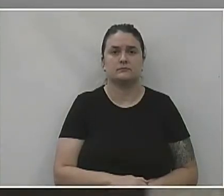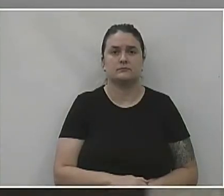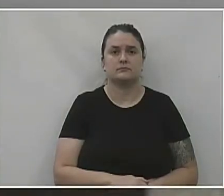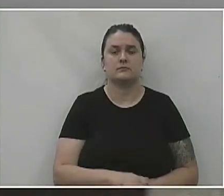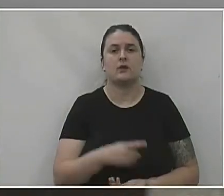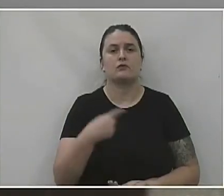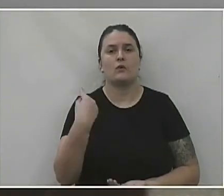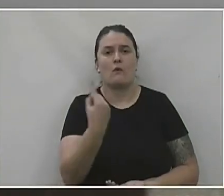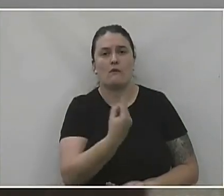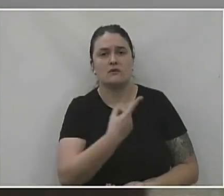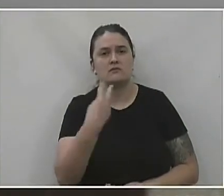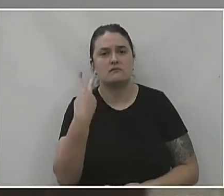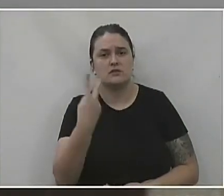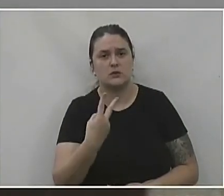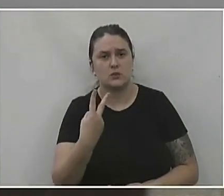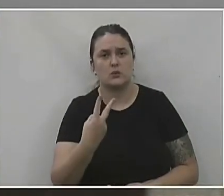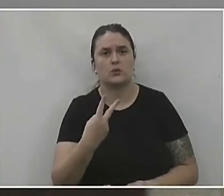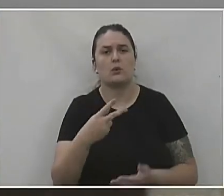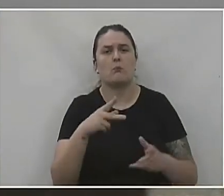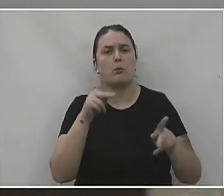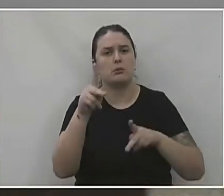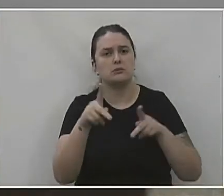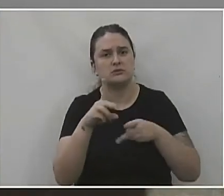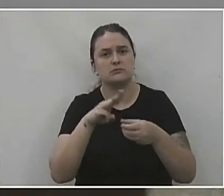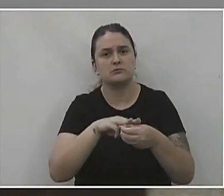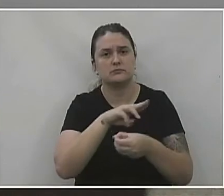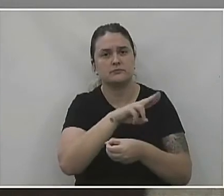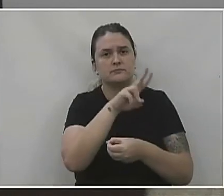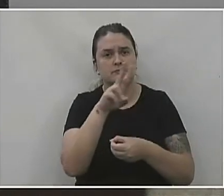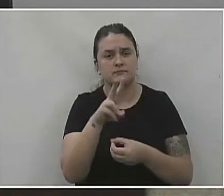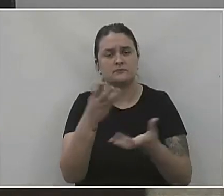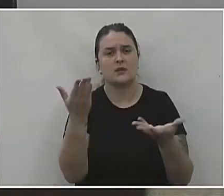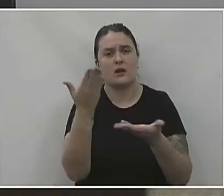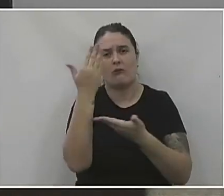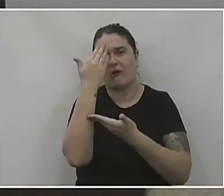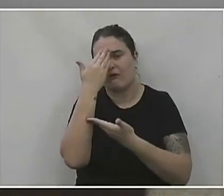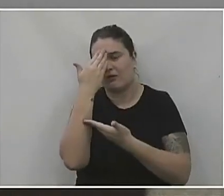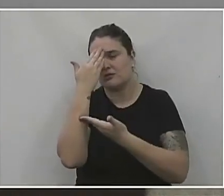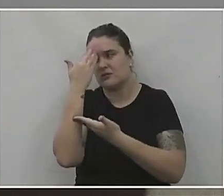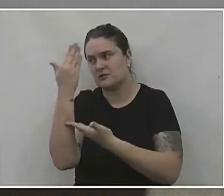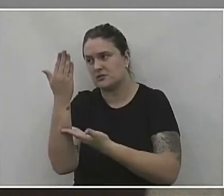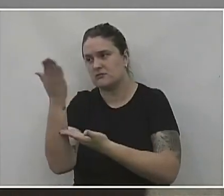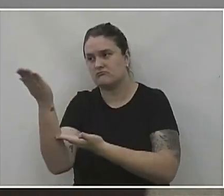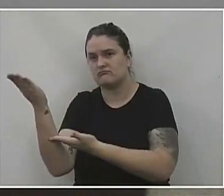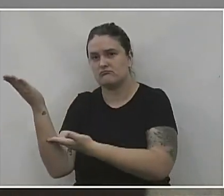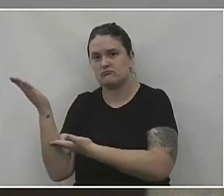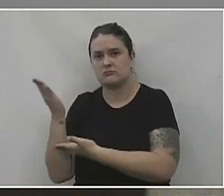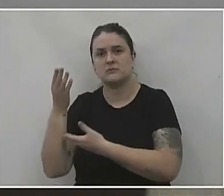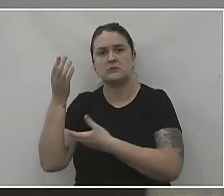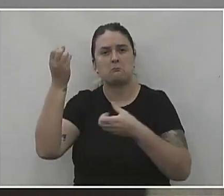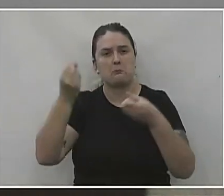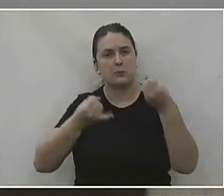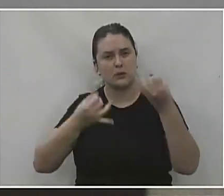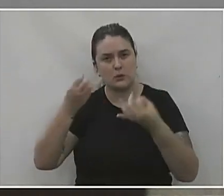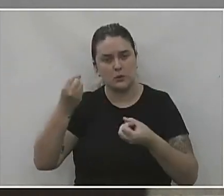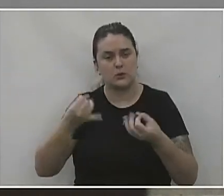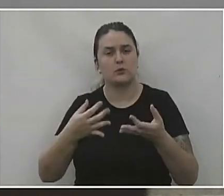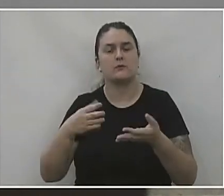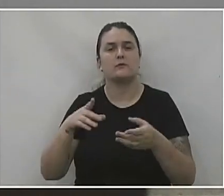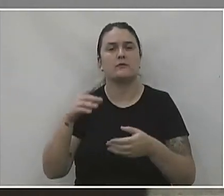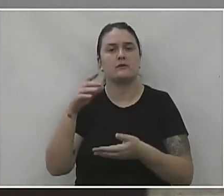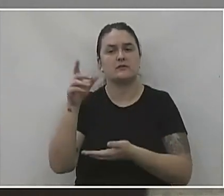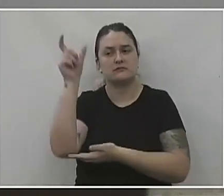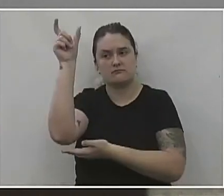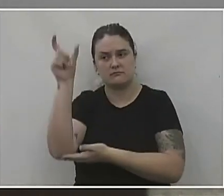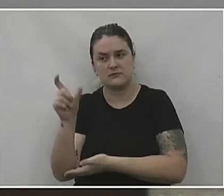Nós, vereadores e toda a população de União da Vitória, agradecemos muito as explanações do secretário